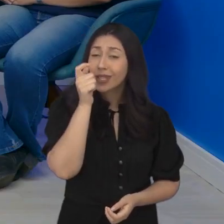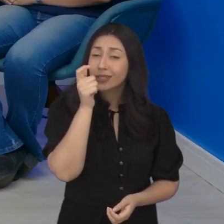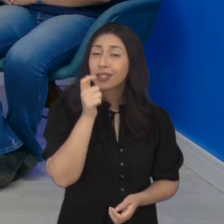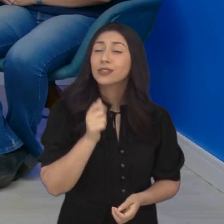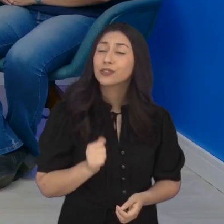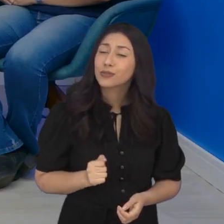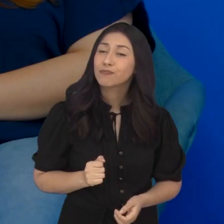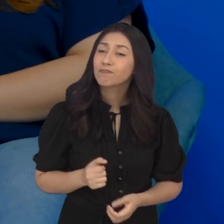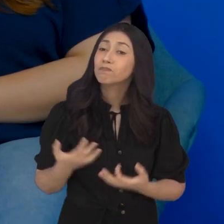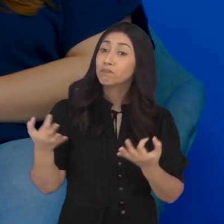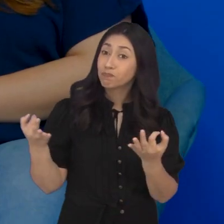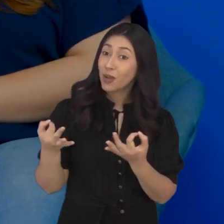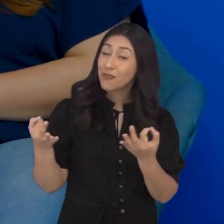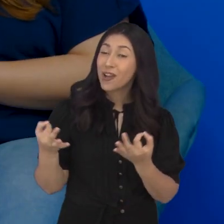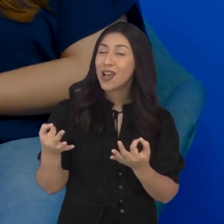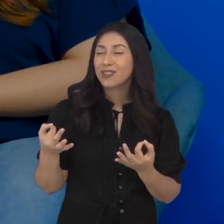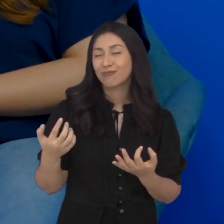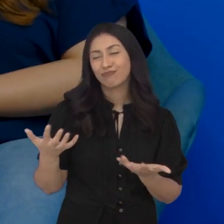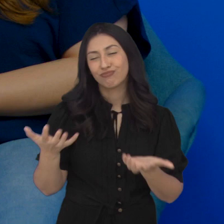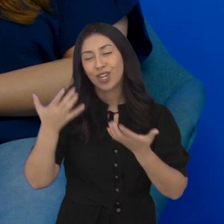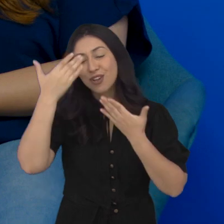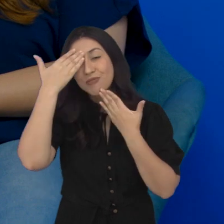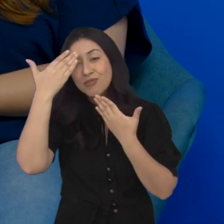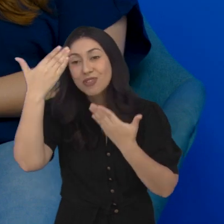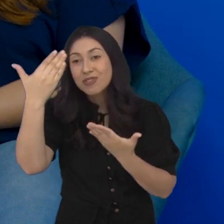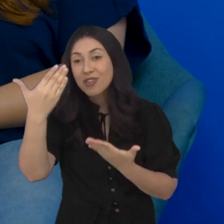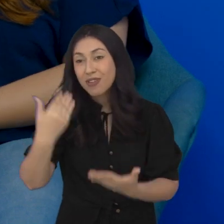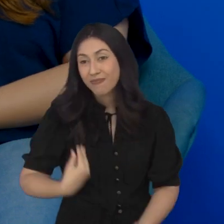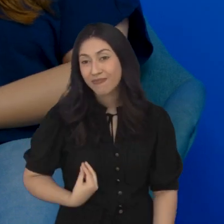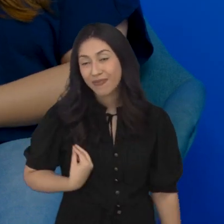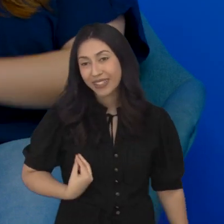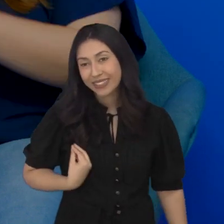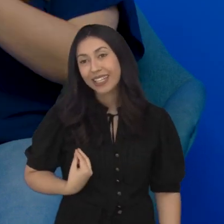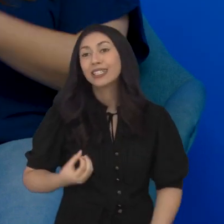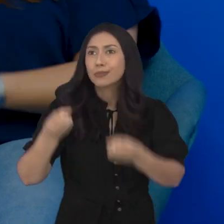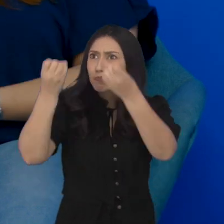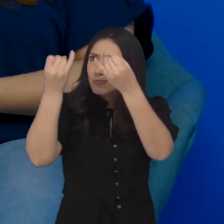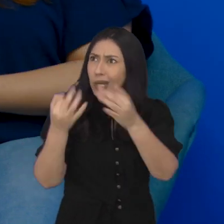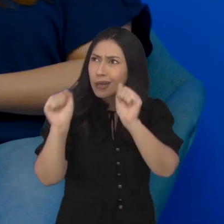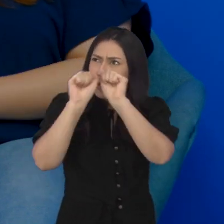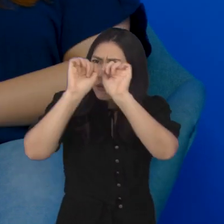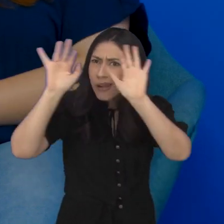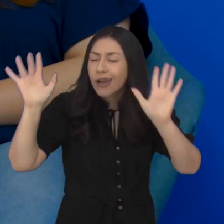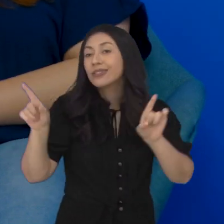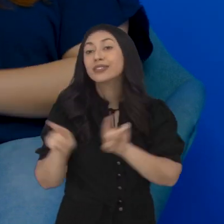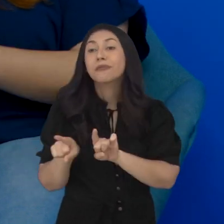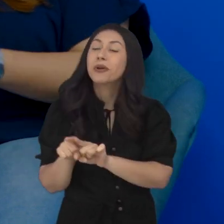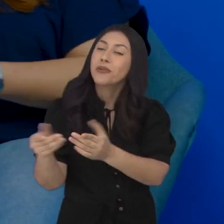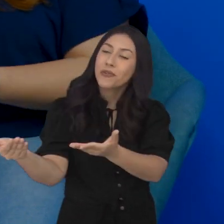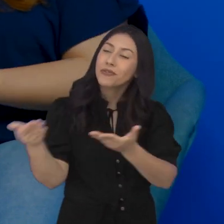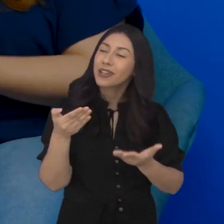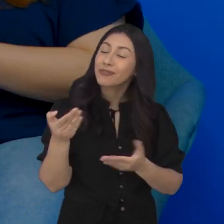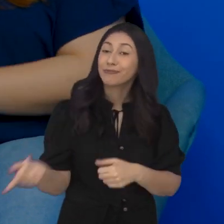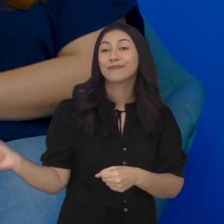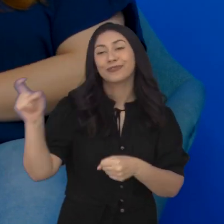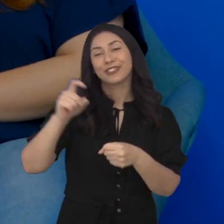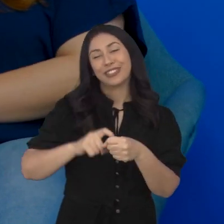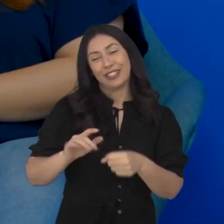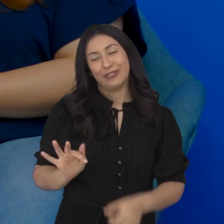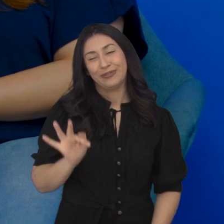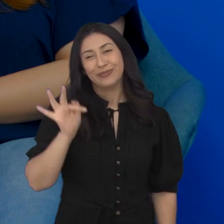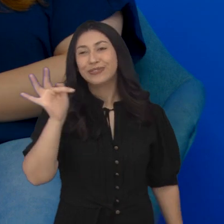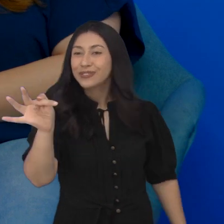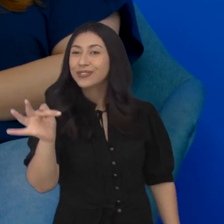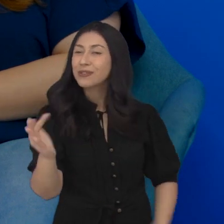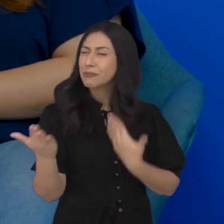Interessante. Perfeito, Marcos. A gente queria te agradecer pela sua presença aqui, pelos esclarecimentos também, e aproveitar para te convidar para voltar